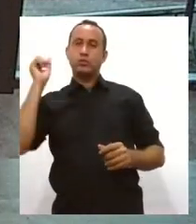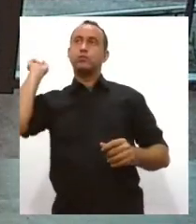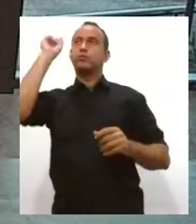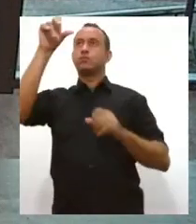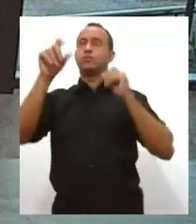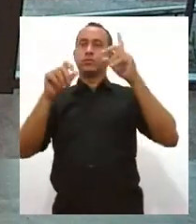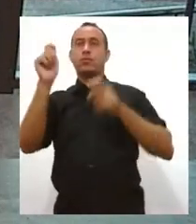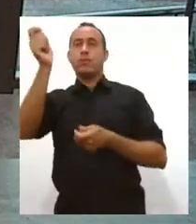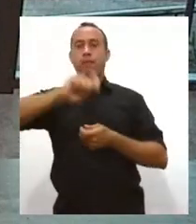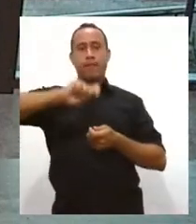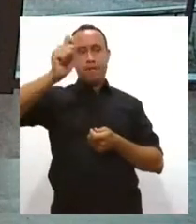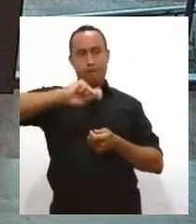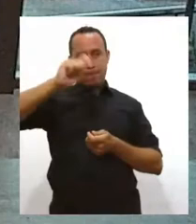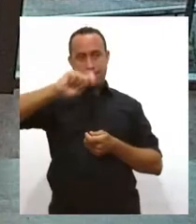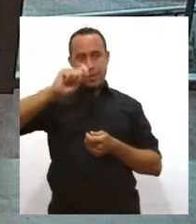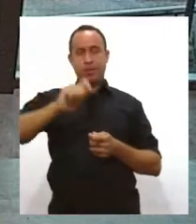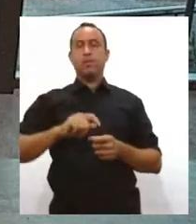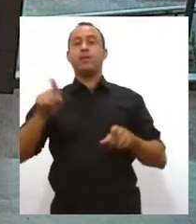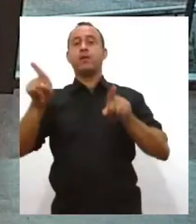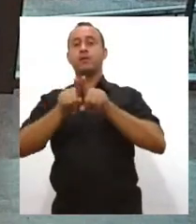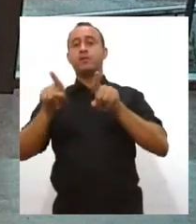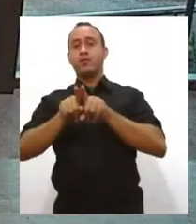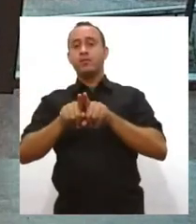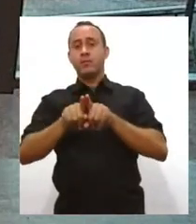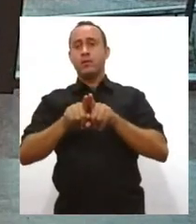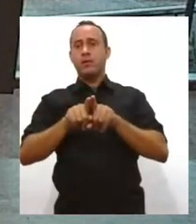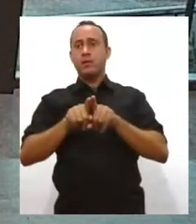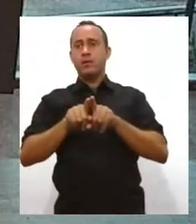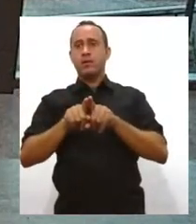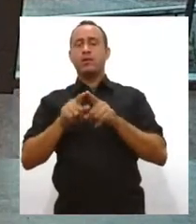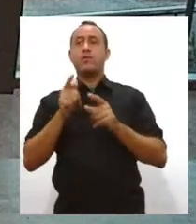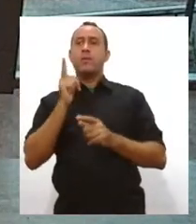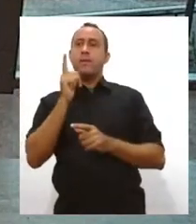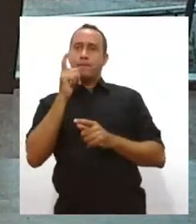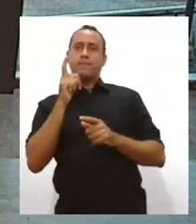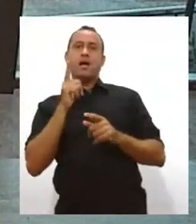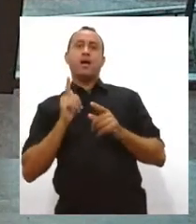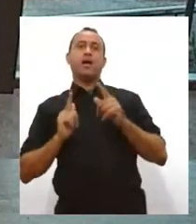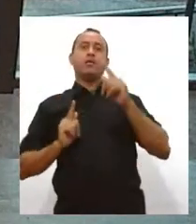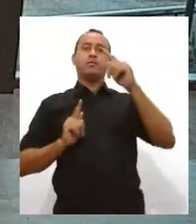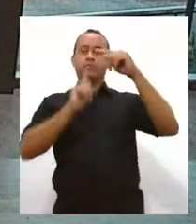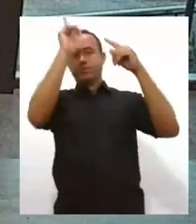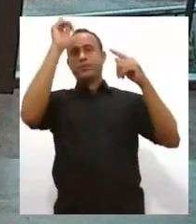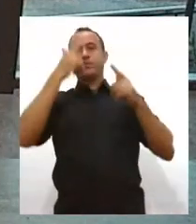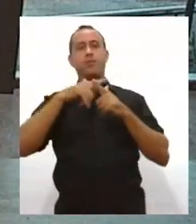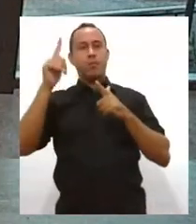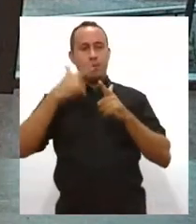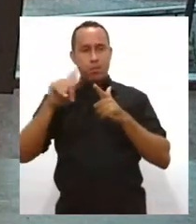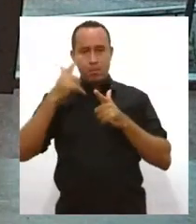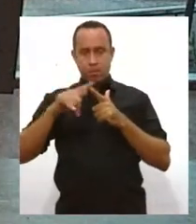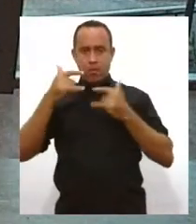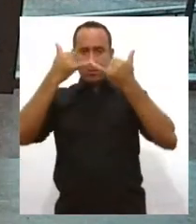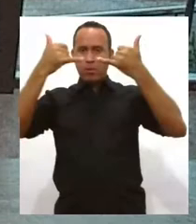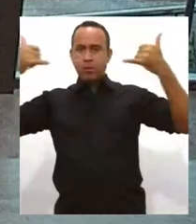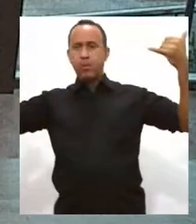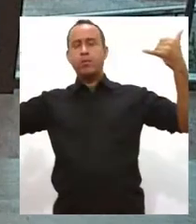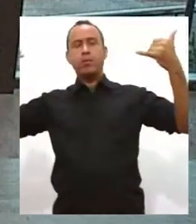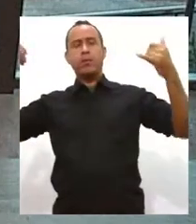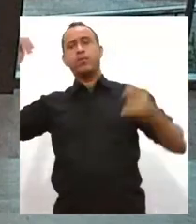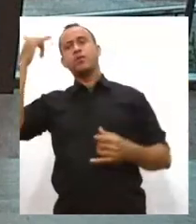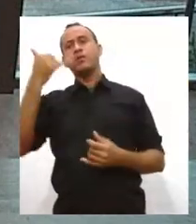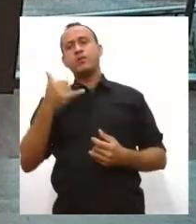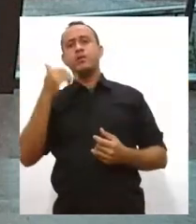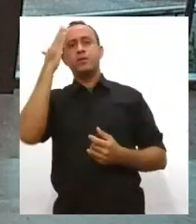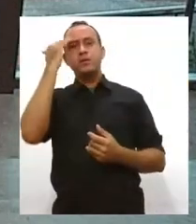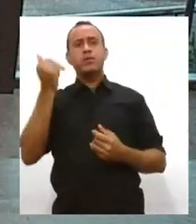pipas, e também, por incrível que pareça, disparos de arma de fogo. Estamos danificando a rede elétrica. Eu quero saber mais sobre